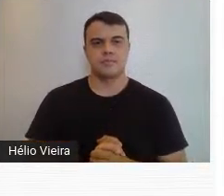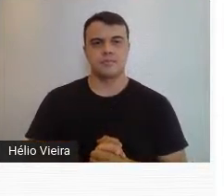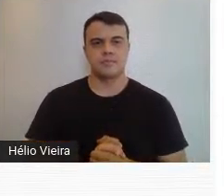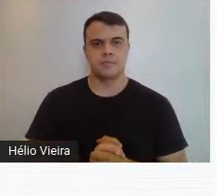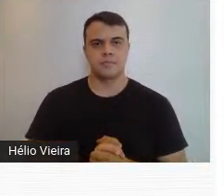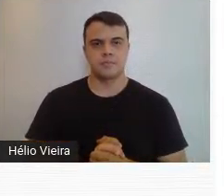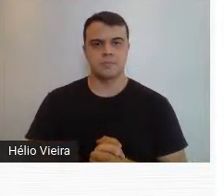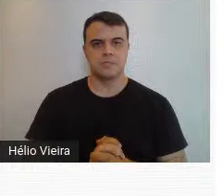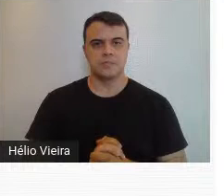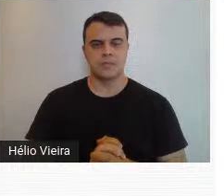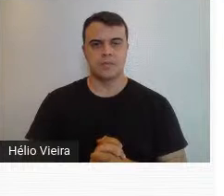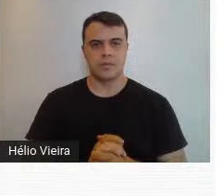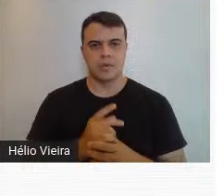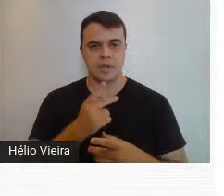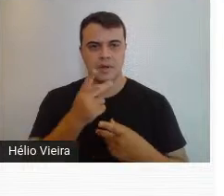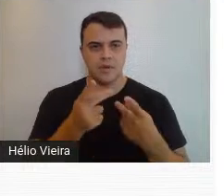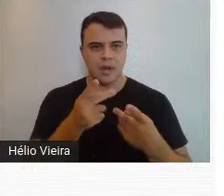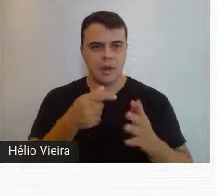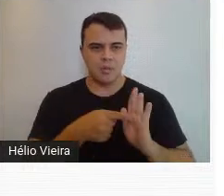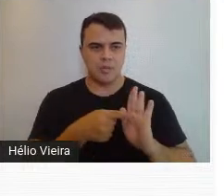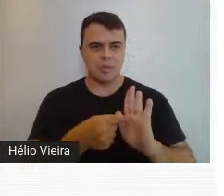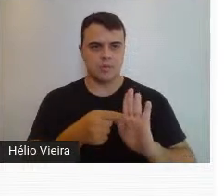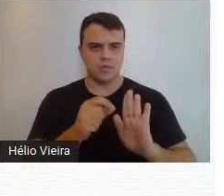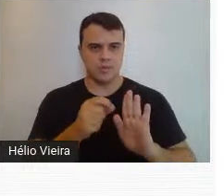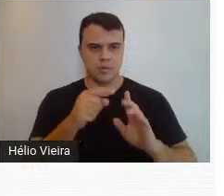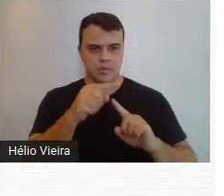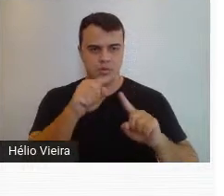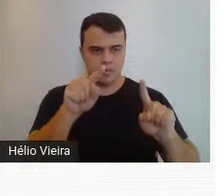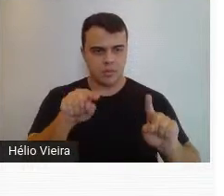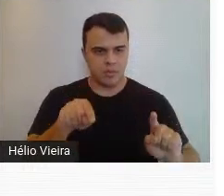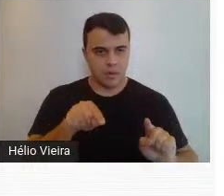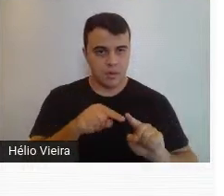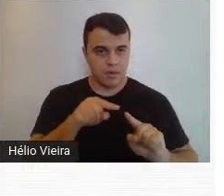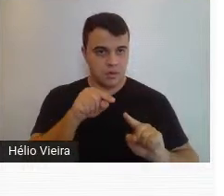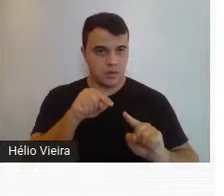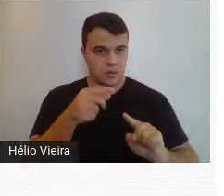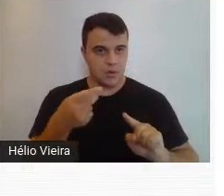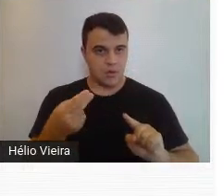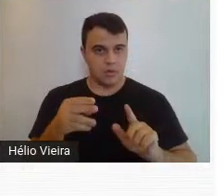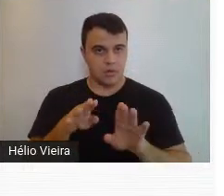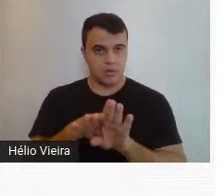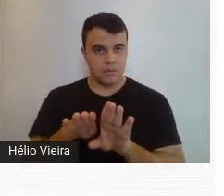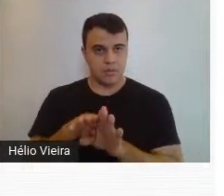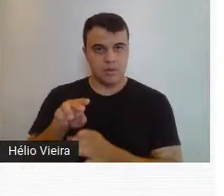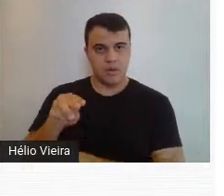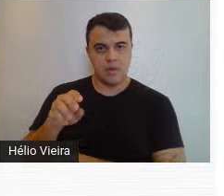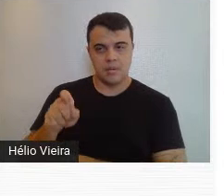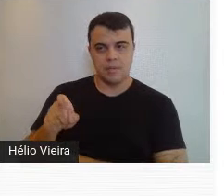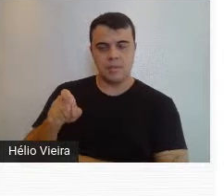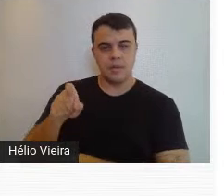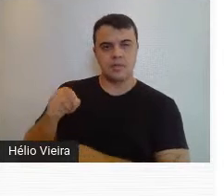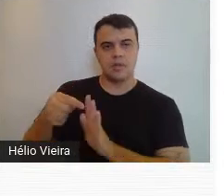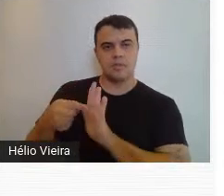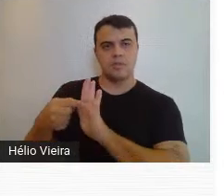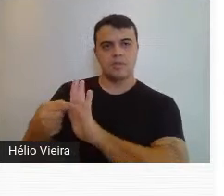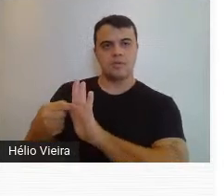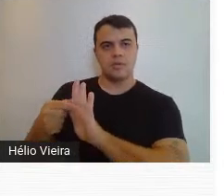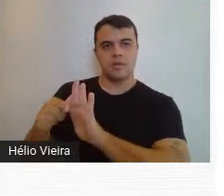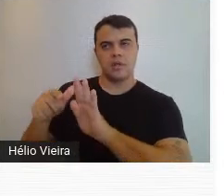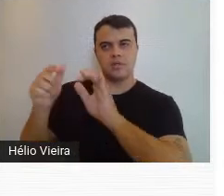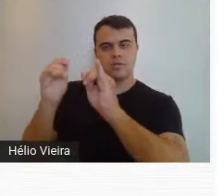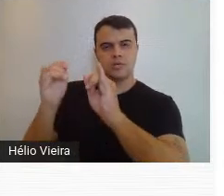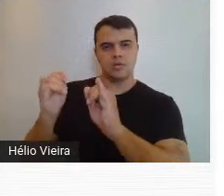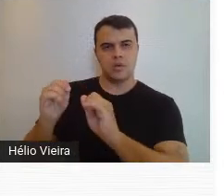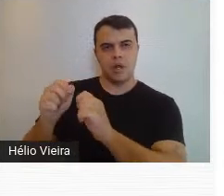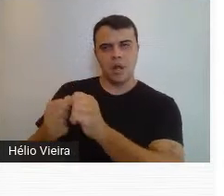ele entregou, quer dizer, ele mostrou esse cubo vazado na mesma época em que Max Bill estava mostrando uma escultura